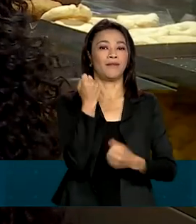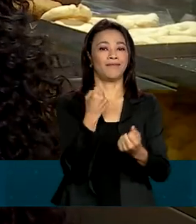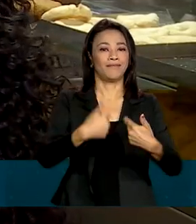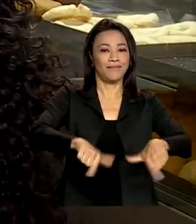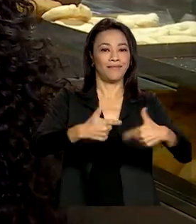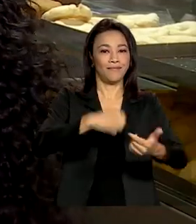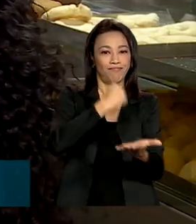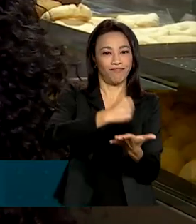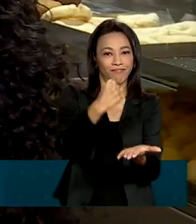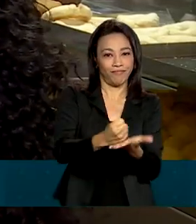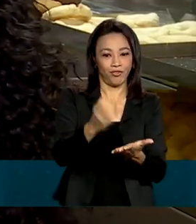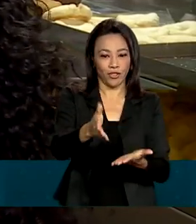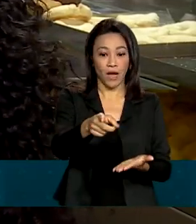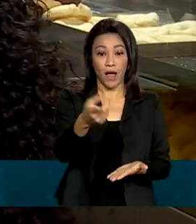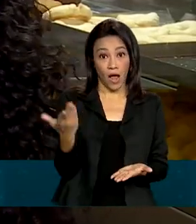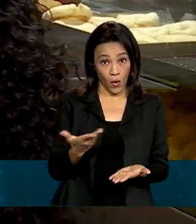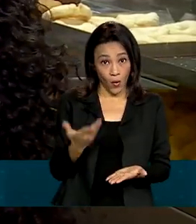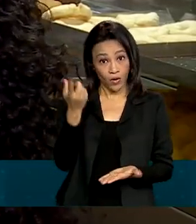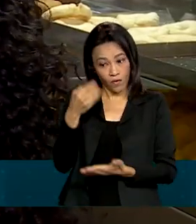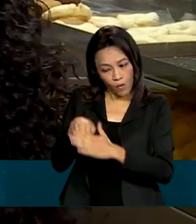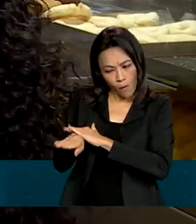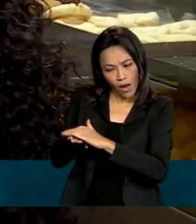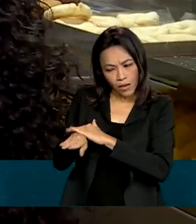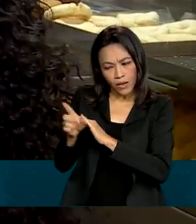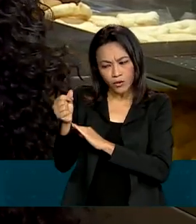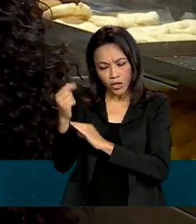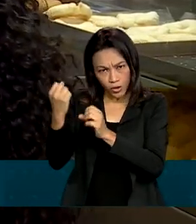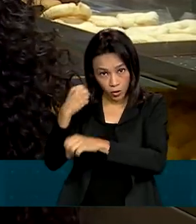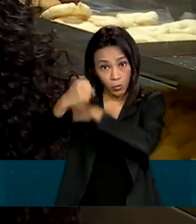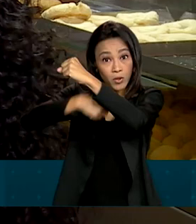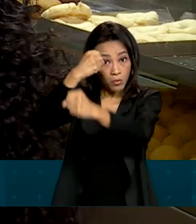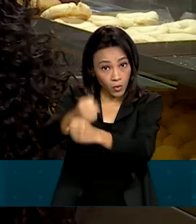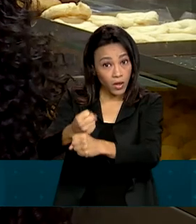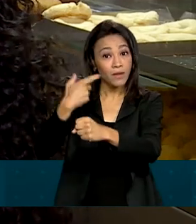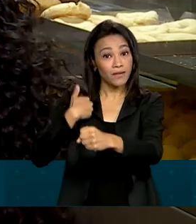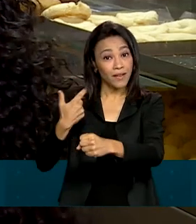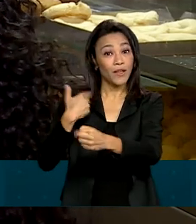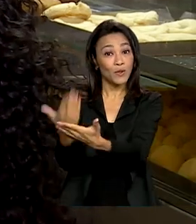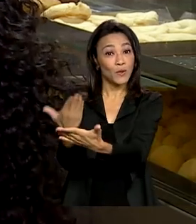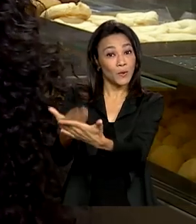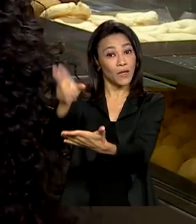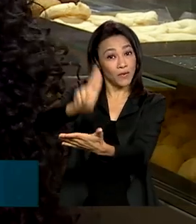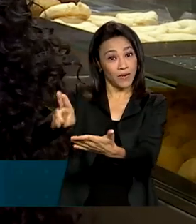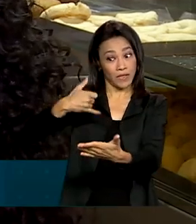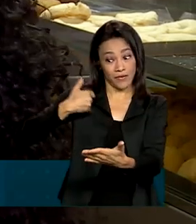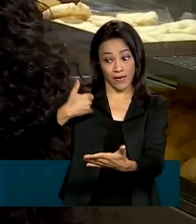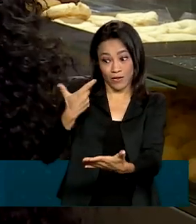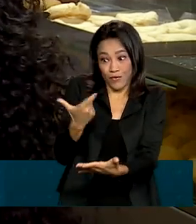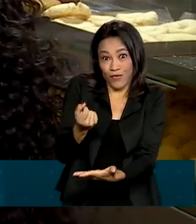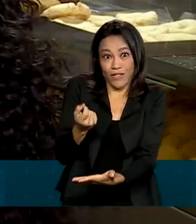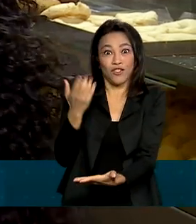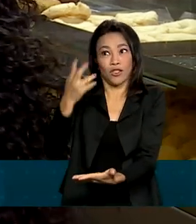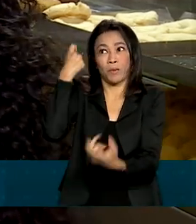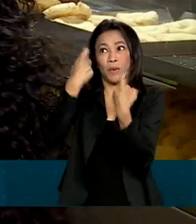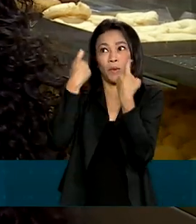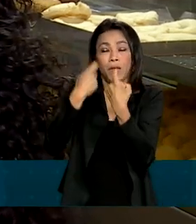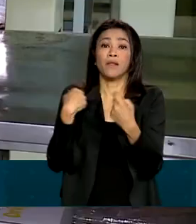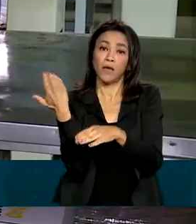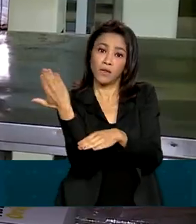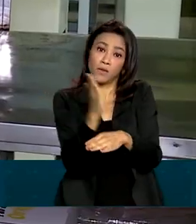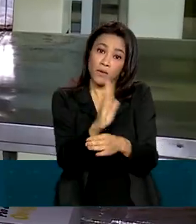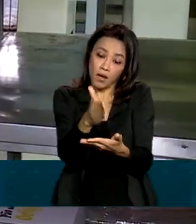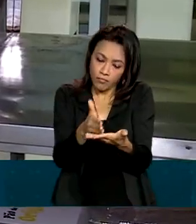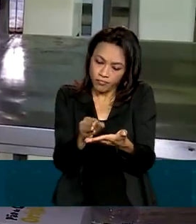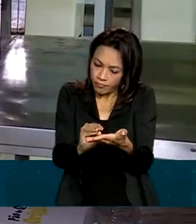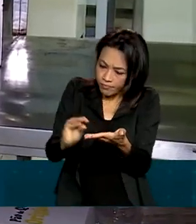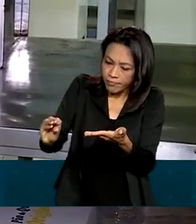prioridade é guardar um dinheiro para poder fazer faculdade ano que vem. Ano que vem faço 20 anos, já quero me preocupar mais com isso. E ajudar minha mãe com a outra parte.